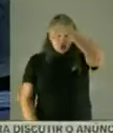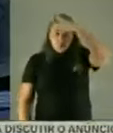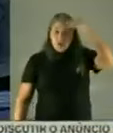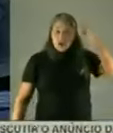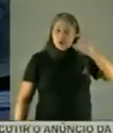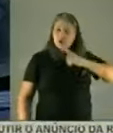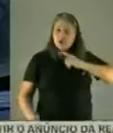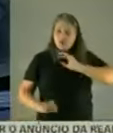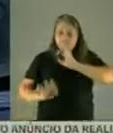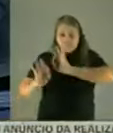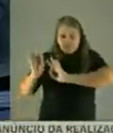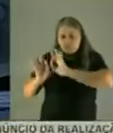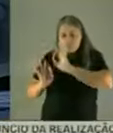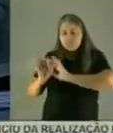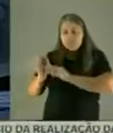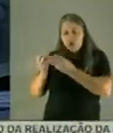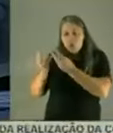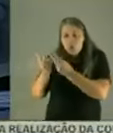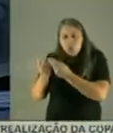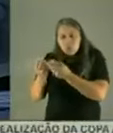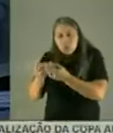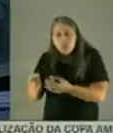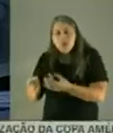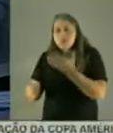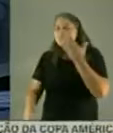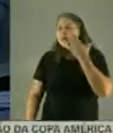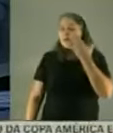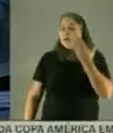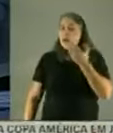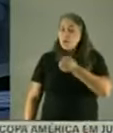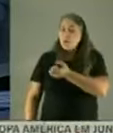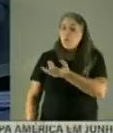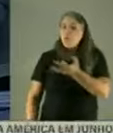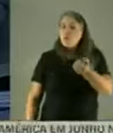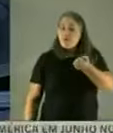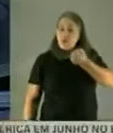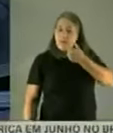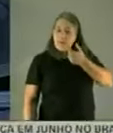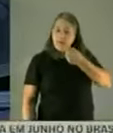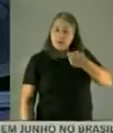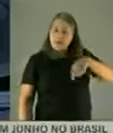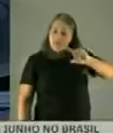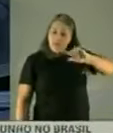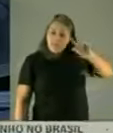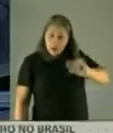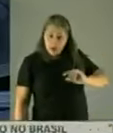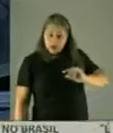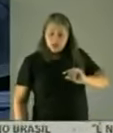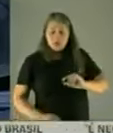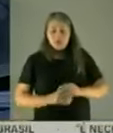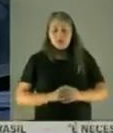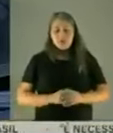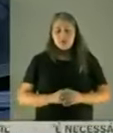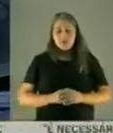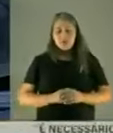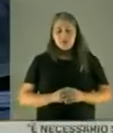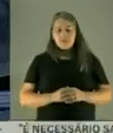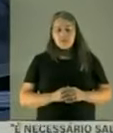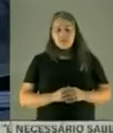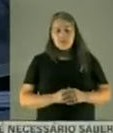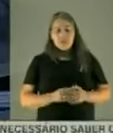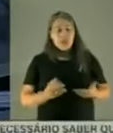cuidado, então, de esclarecer que as doses deveriam ser mais baixas. Isso, senador,